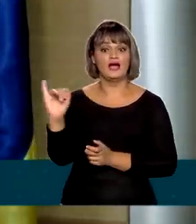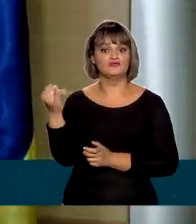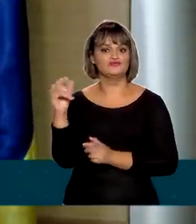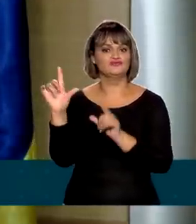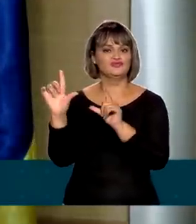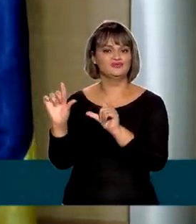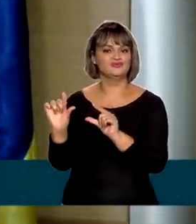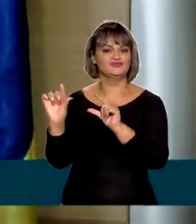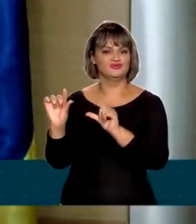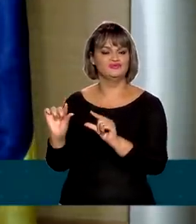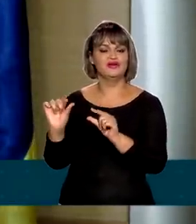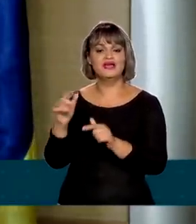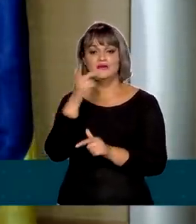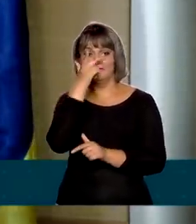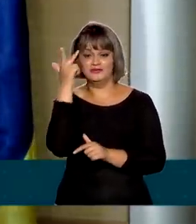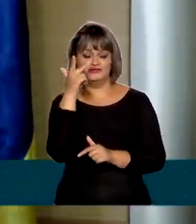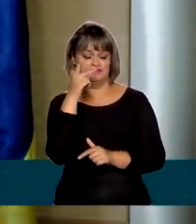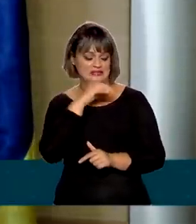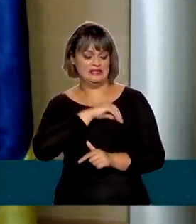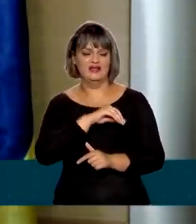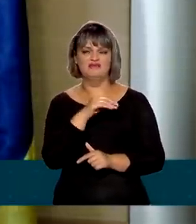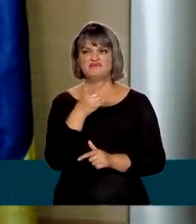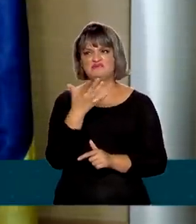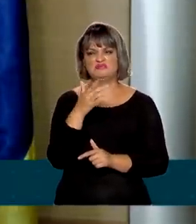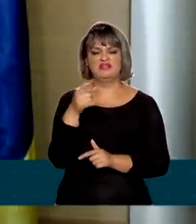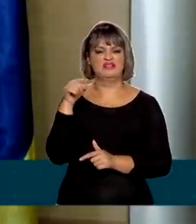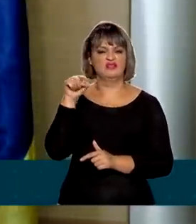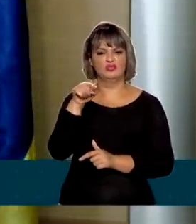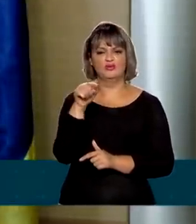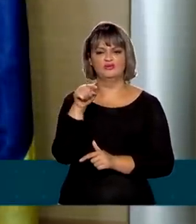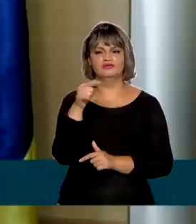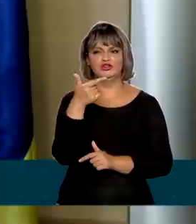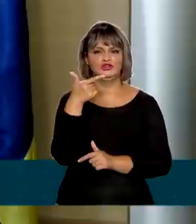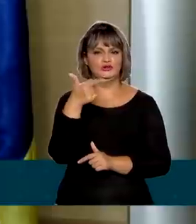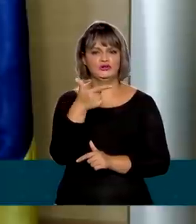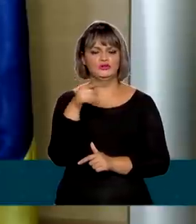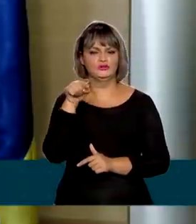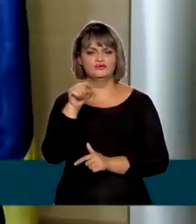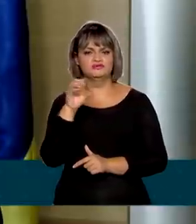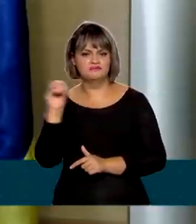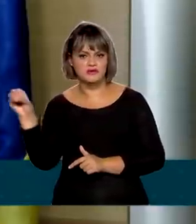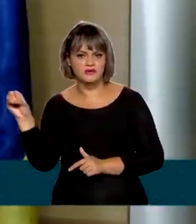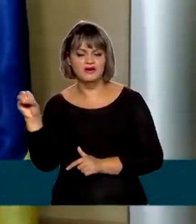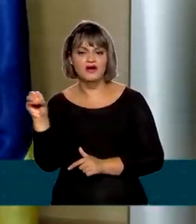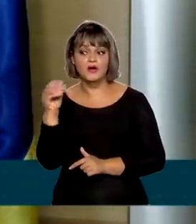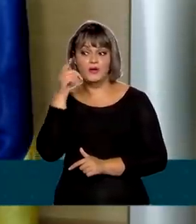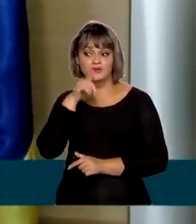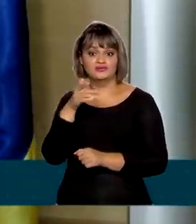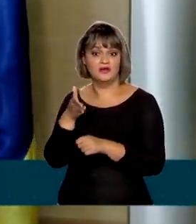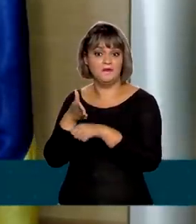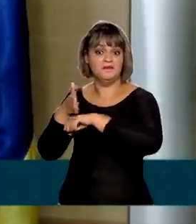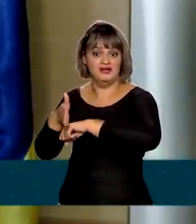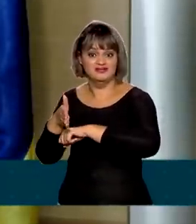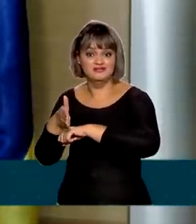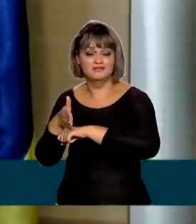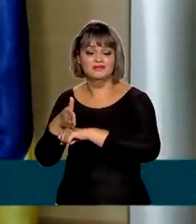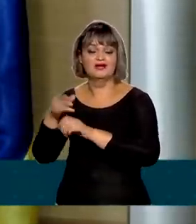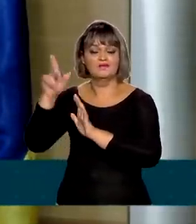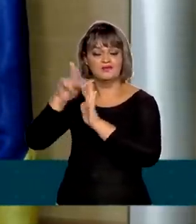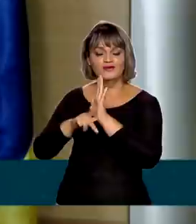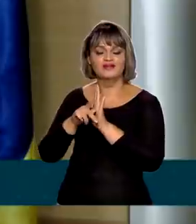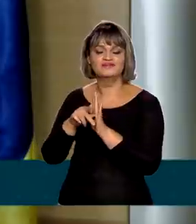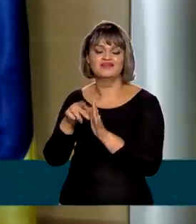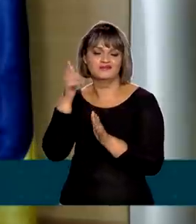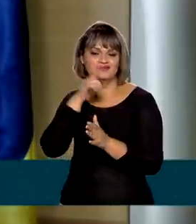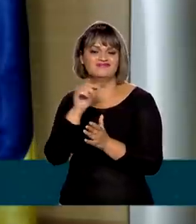isso permitiu que pessoas que ganham até R$ mil, pudessem ingressar no programa em uma quantidade muito maior, que favoreceu regiões mais pobres